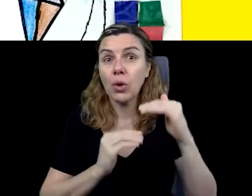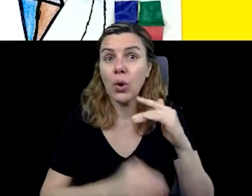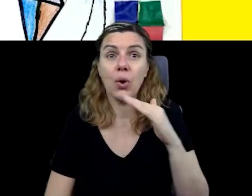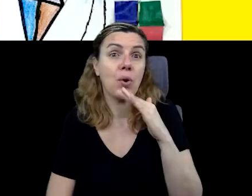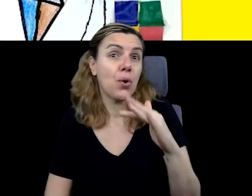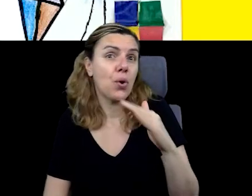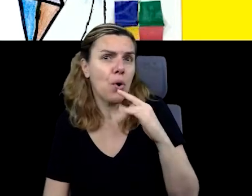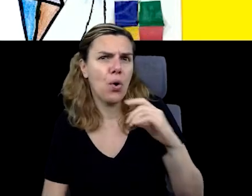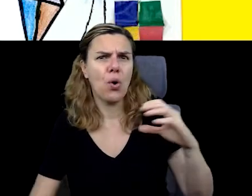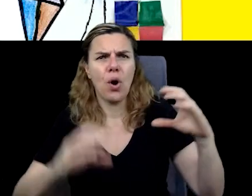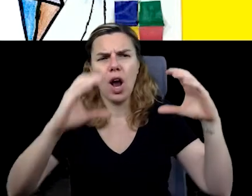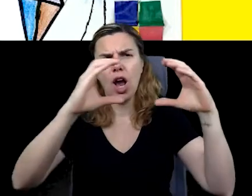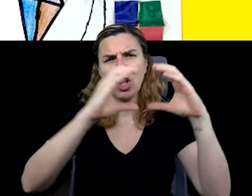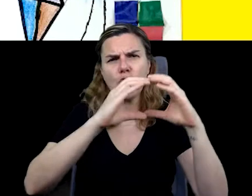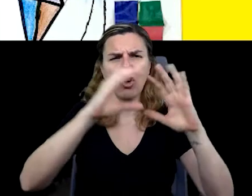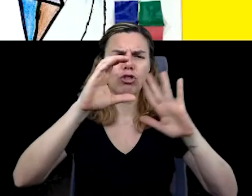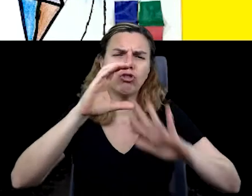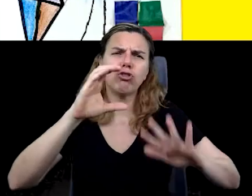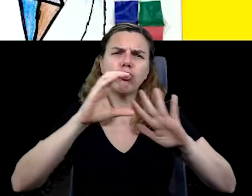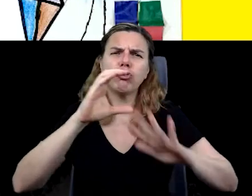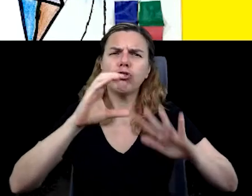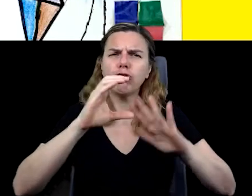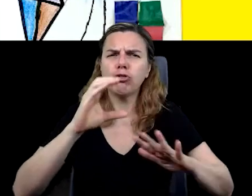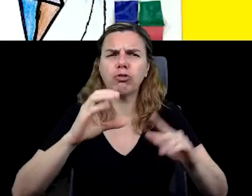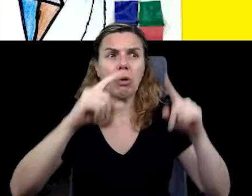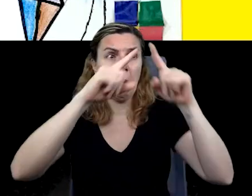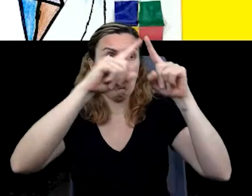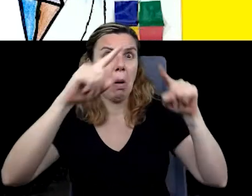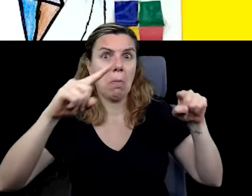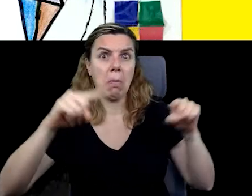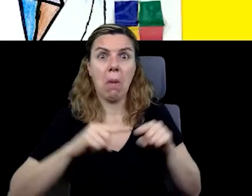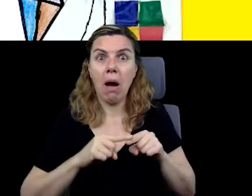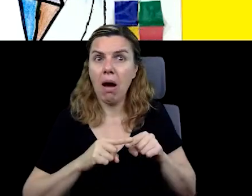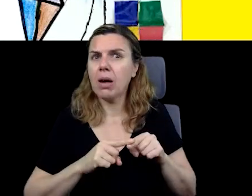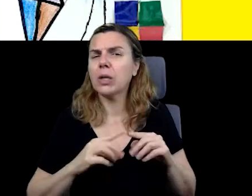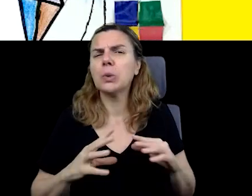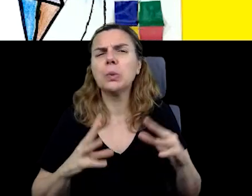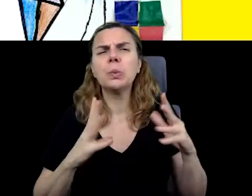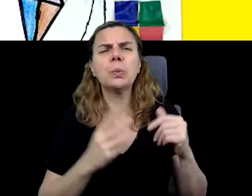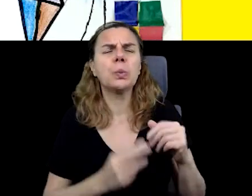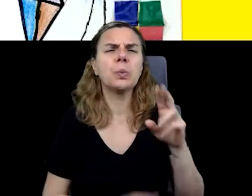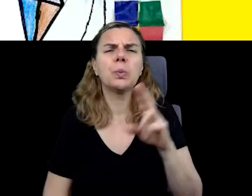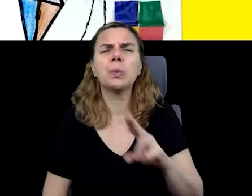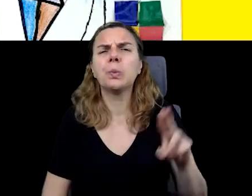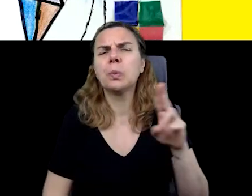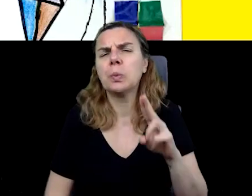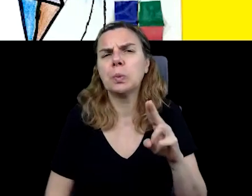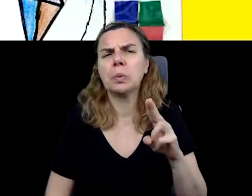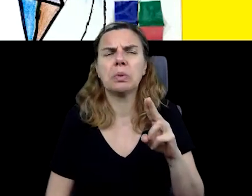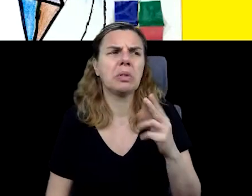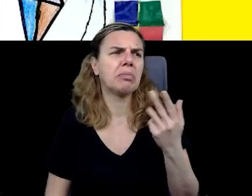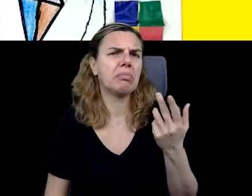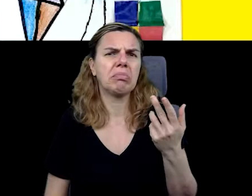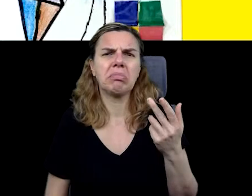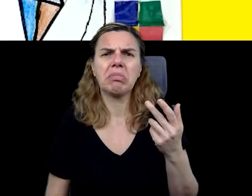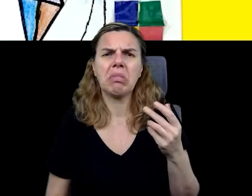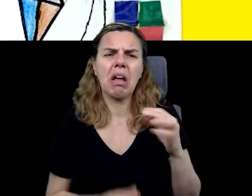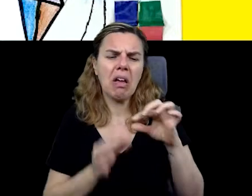As redondas com franjas, os papagaios, todas feitas com barbante,